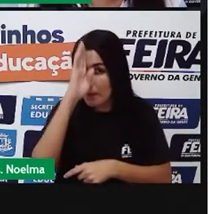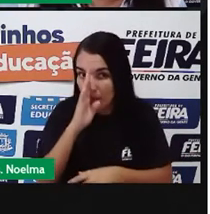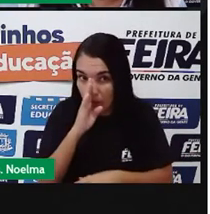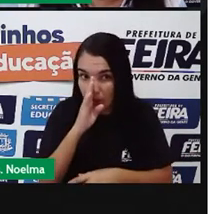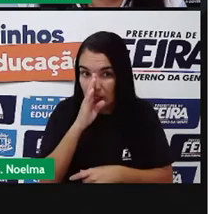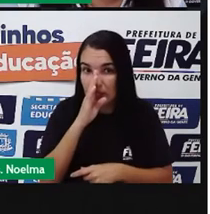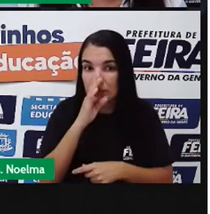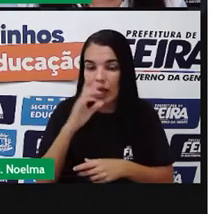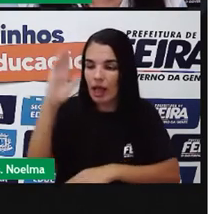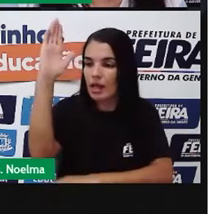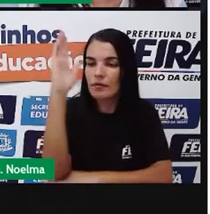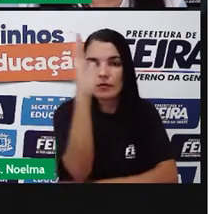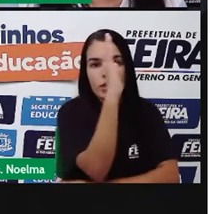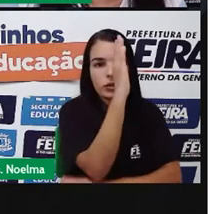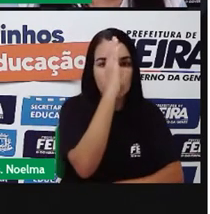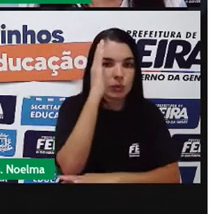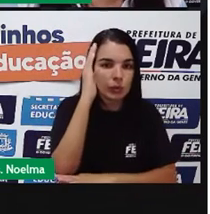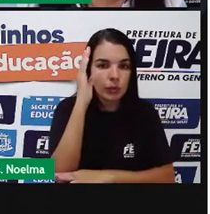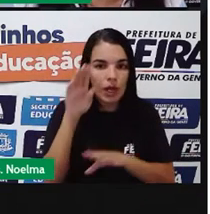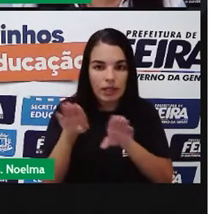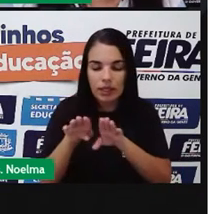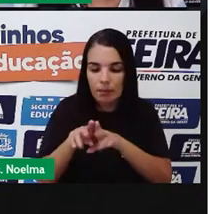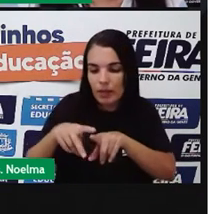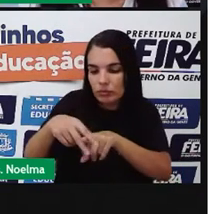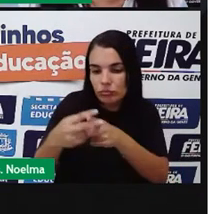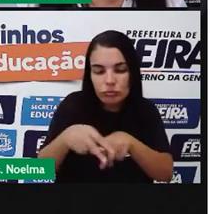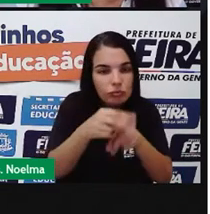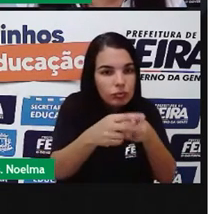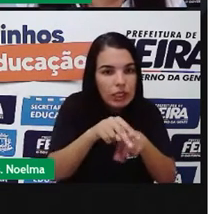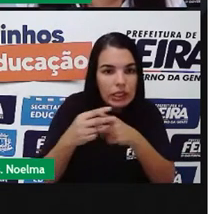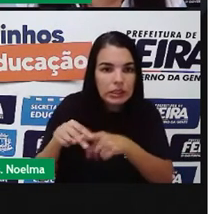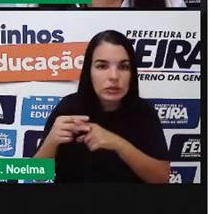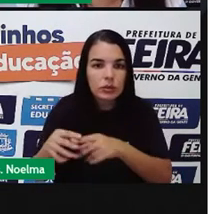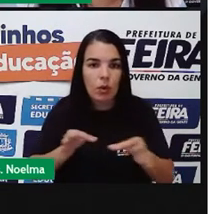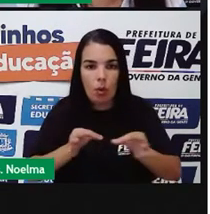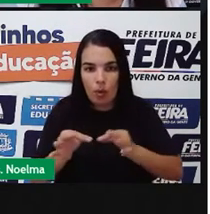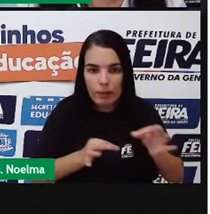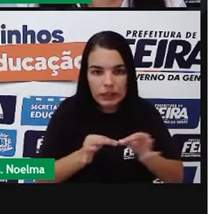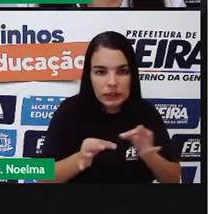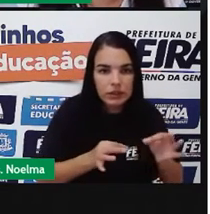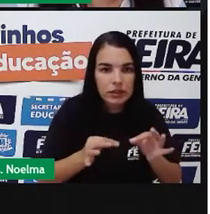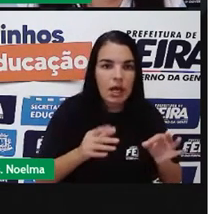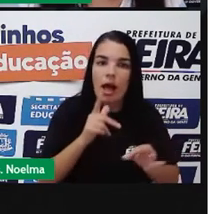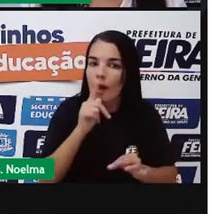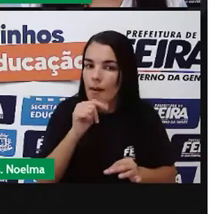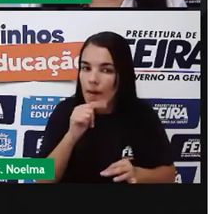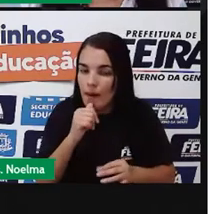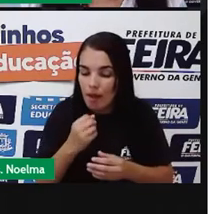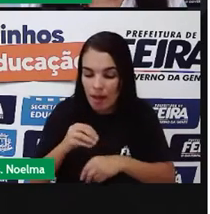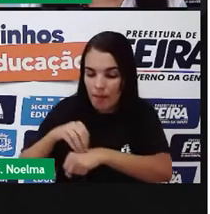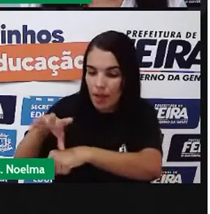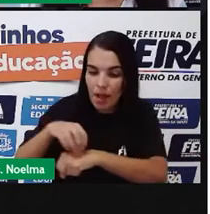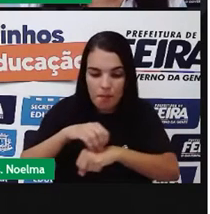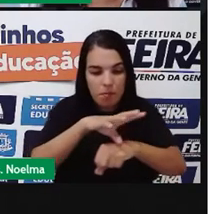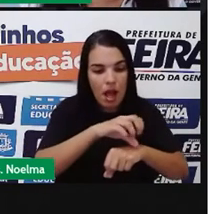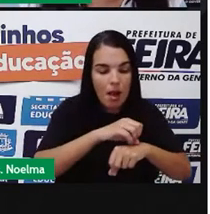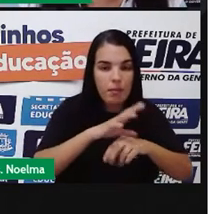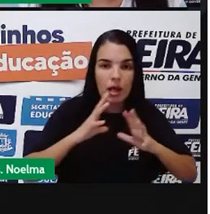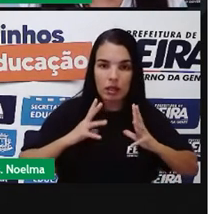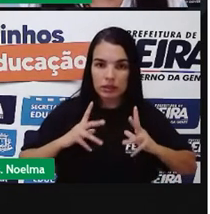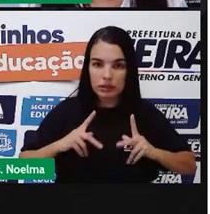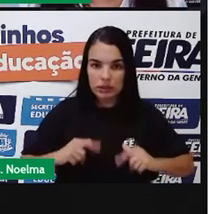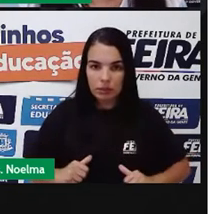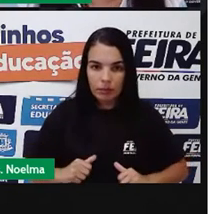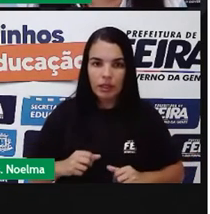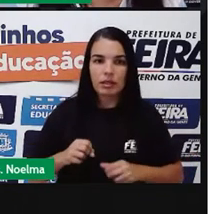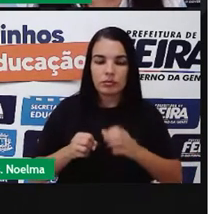públicos, infraestruturas e instalações operacionais de abastecimento de água potável,